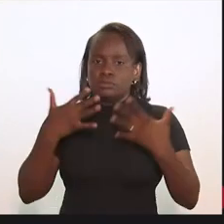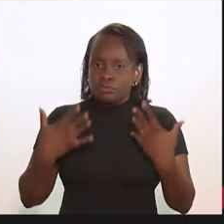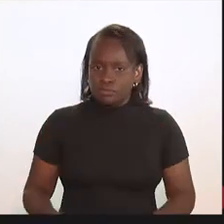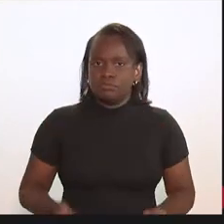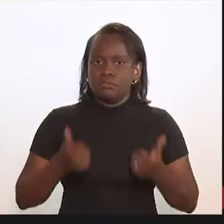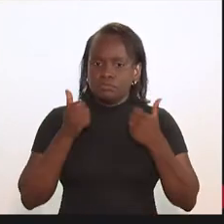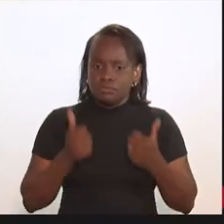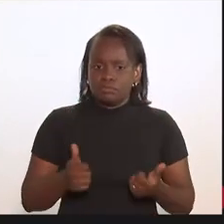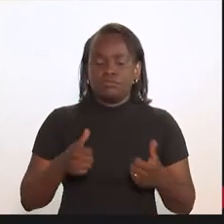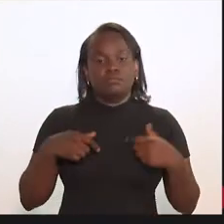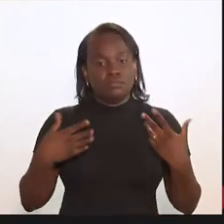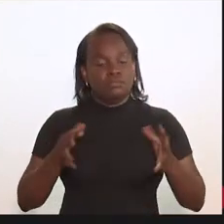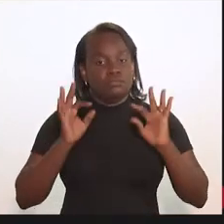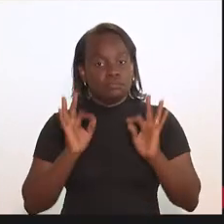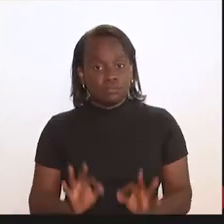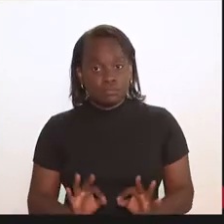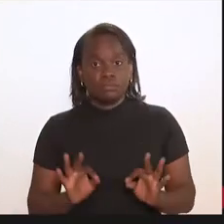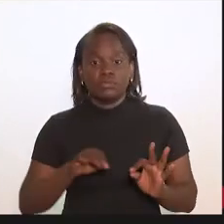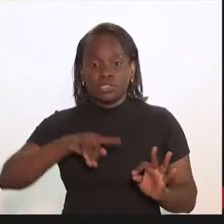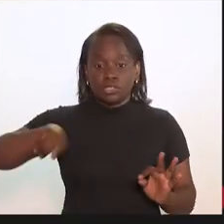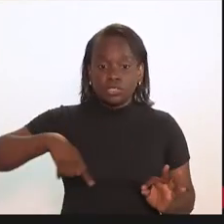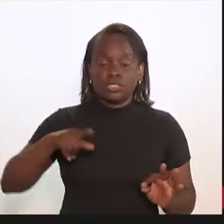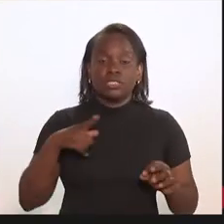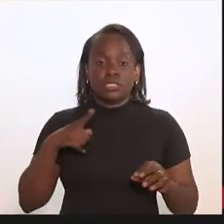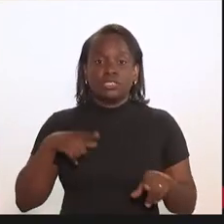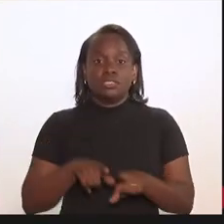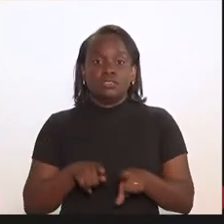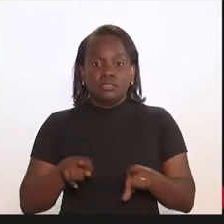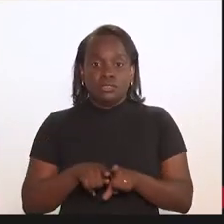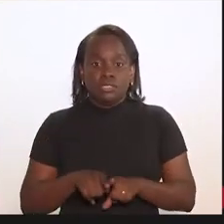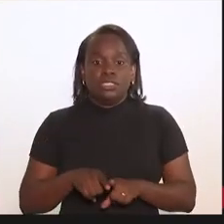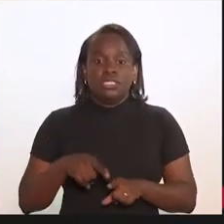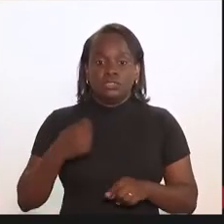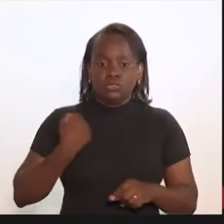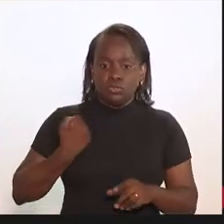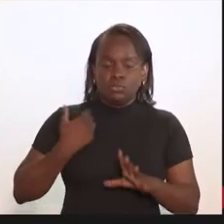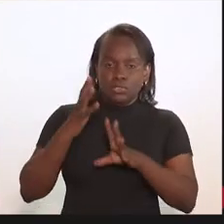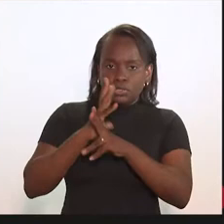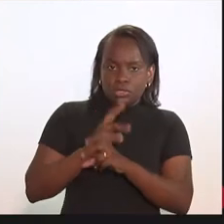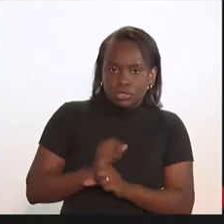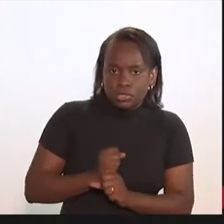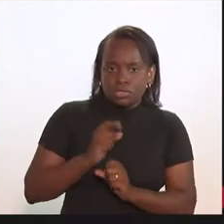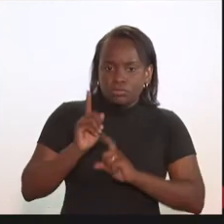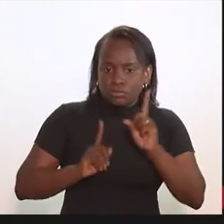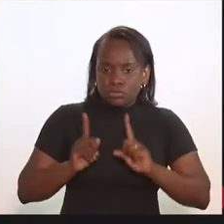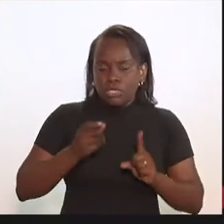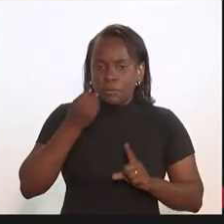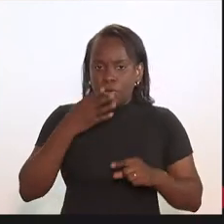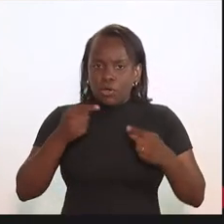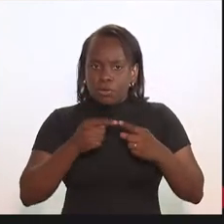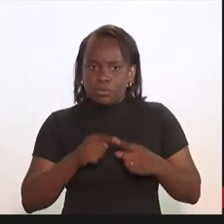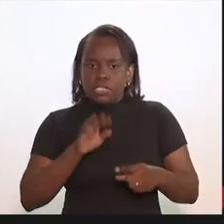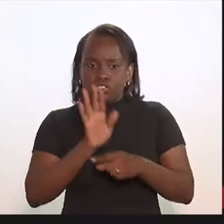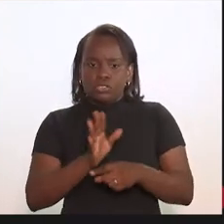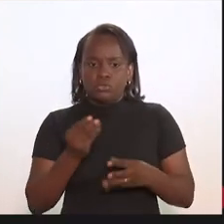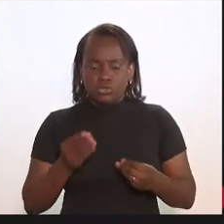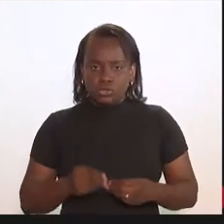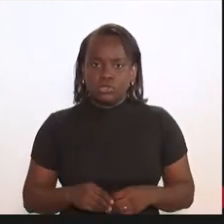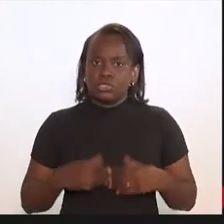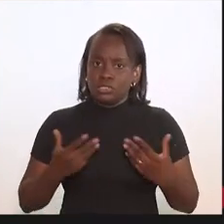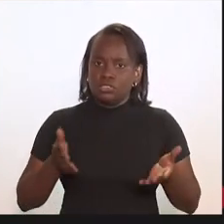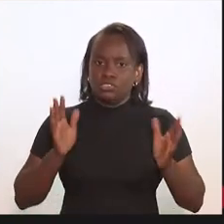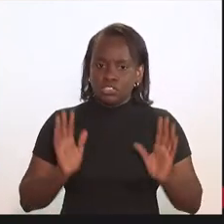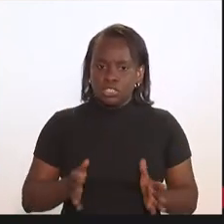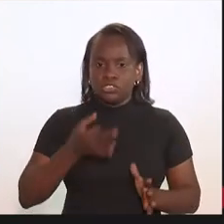e, com toda certeza, eles têm esses dados mais apropriados que vão contribuir muito.